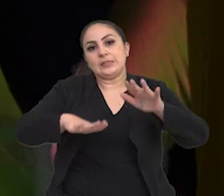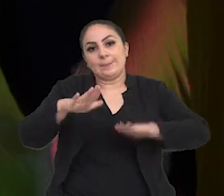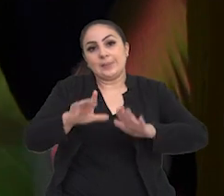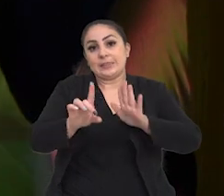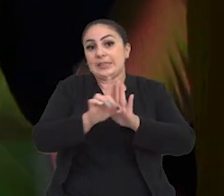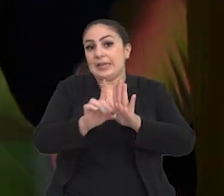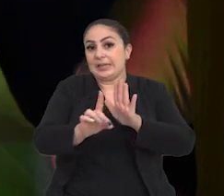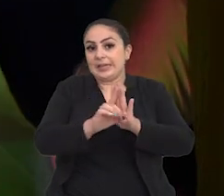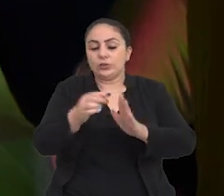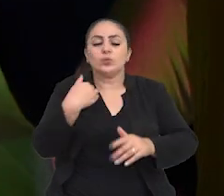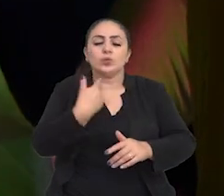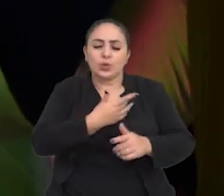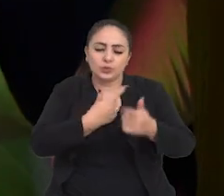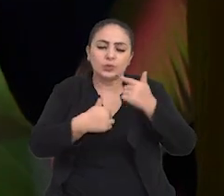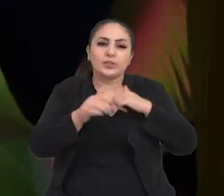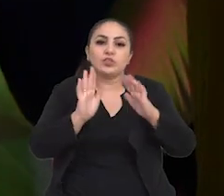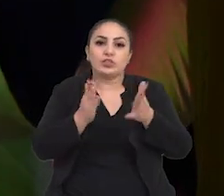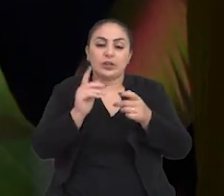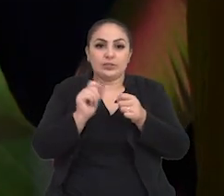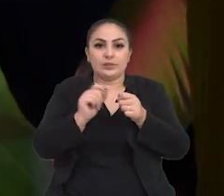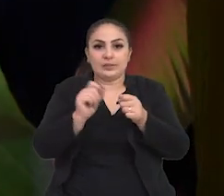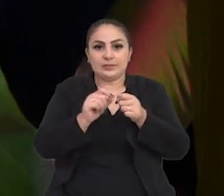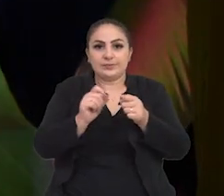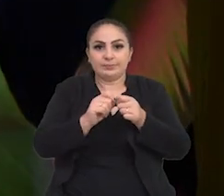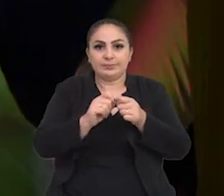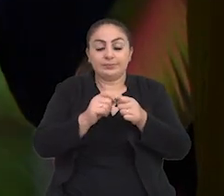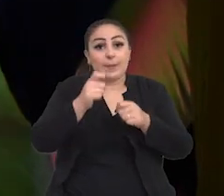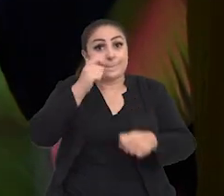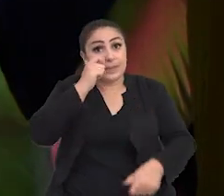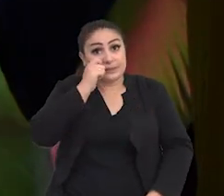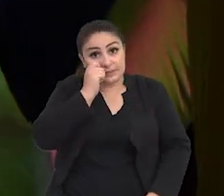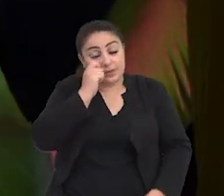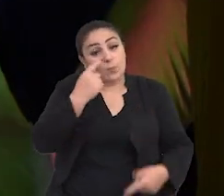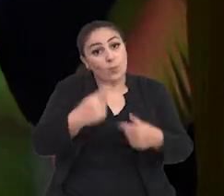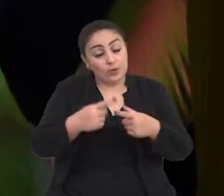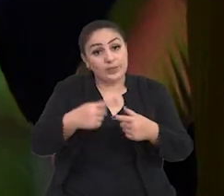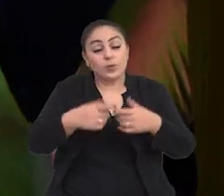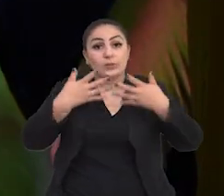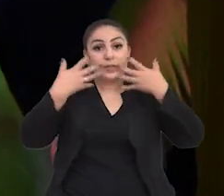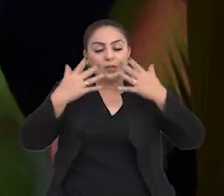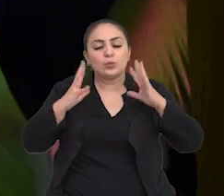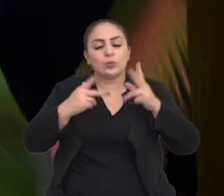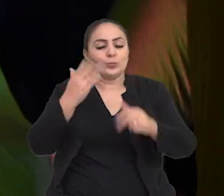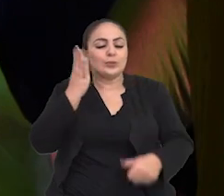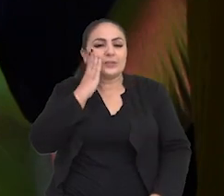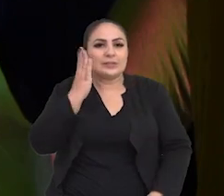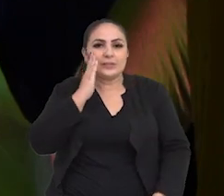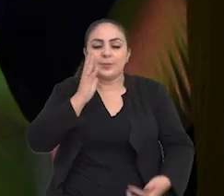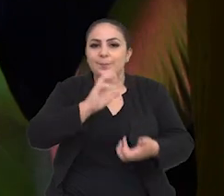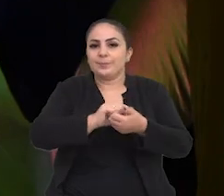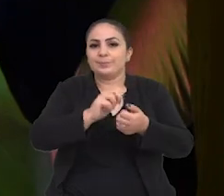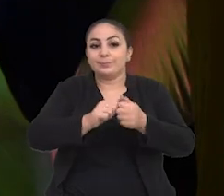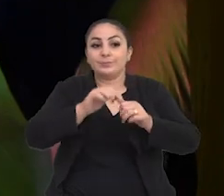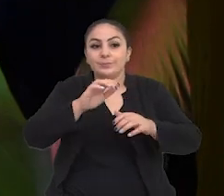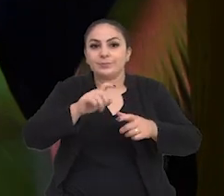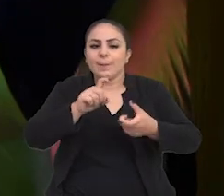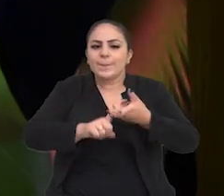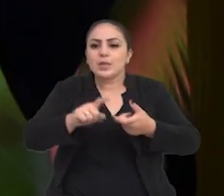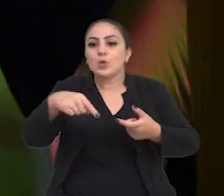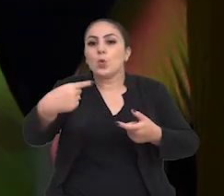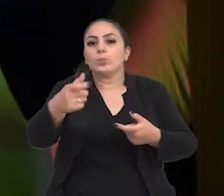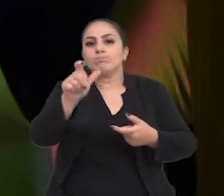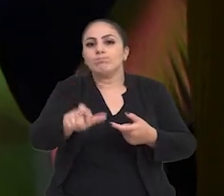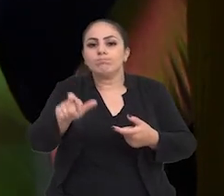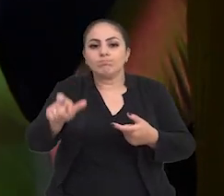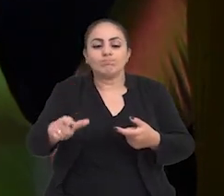depende de um decreto. Nós gostaríamos de já fazer essa amostra presencial, porque o teatro, todo mundo sabe que ele é uma arte que depende